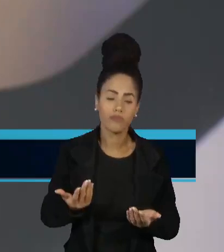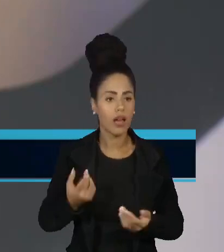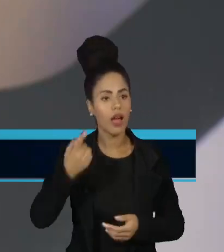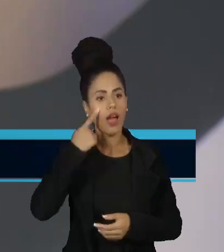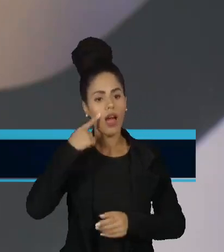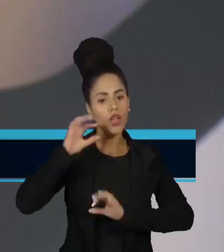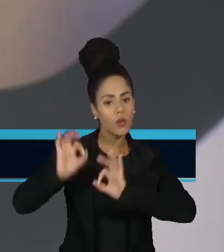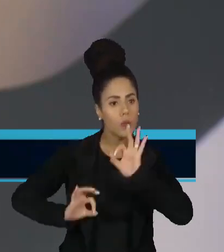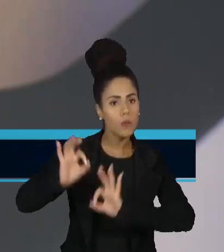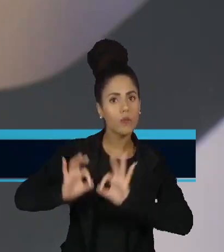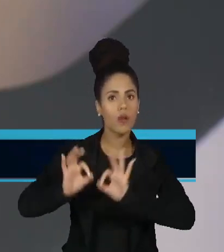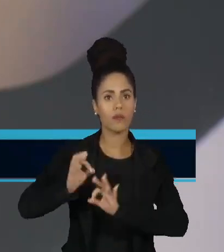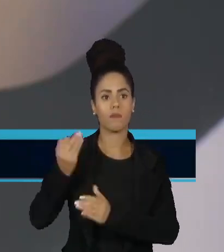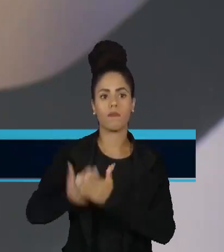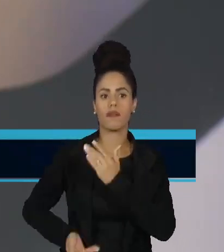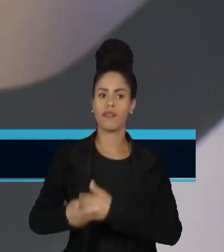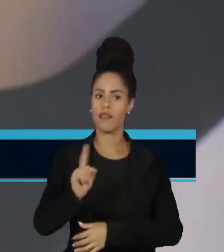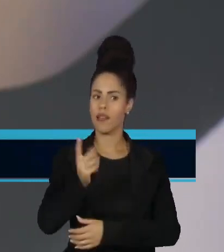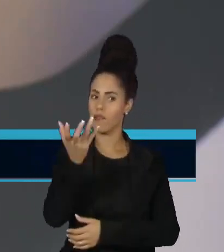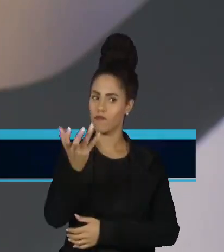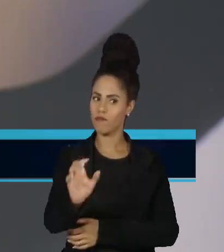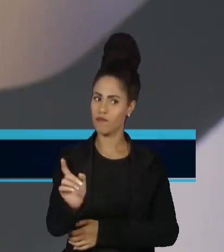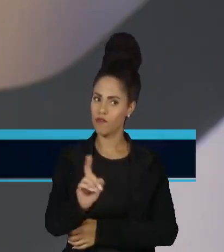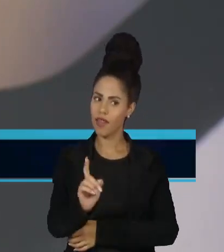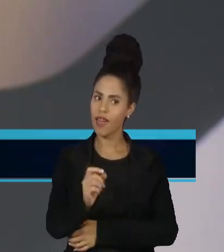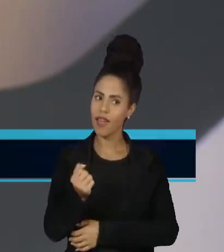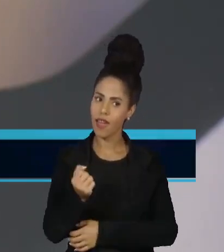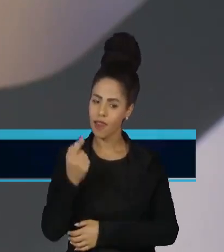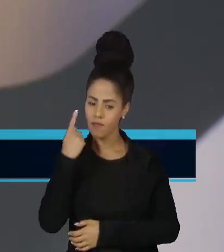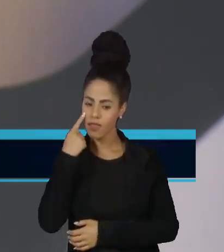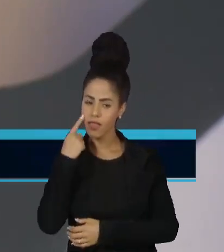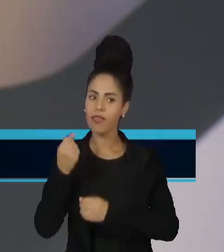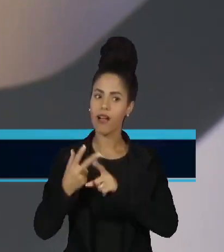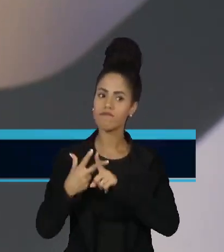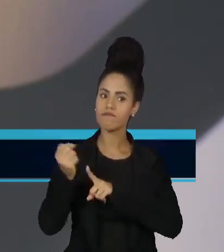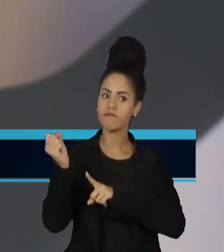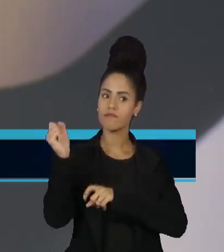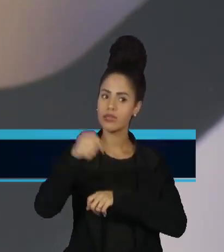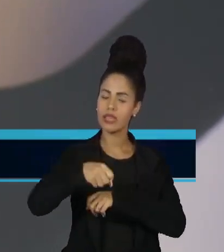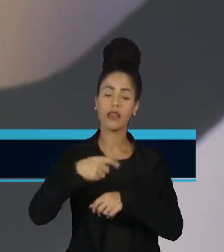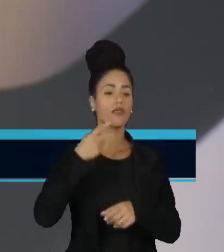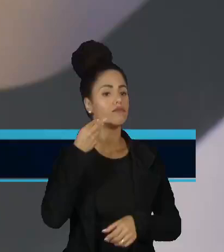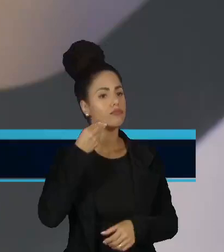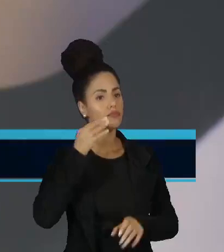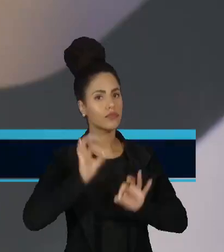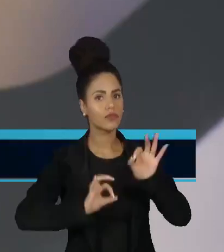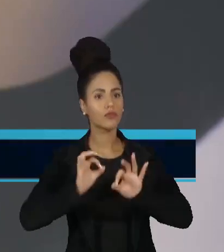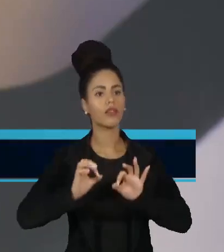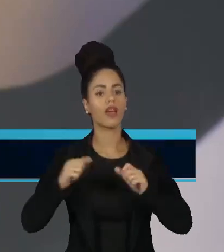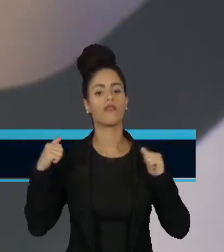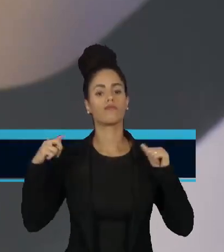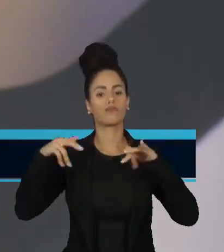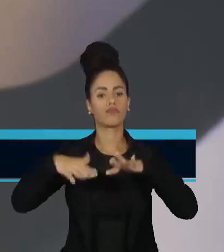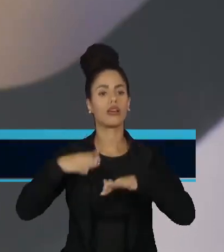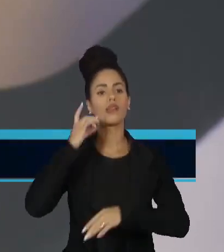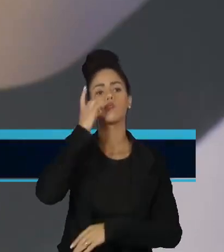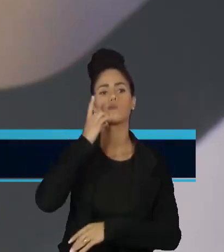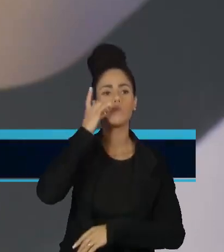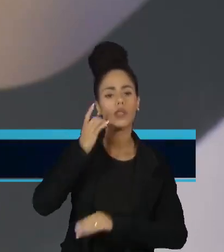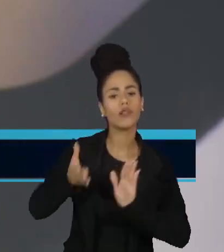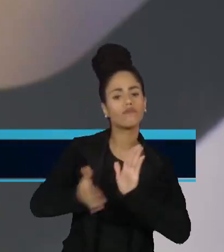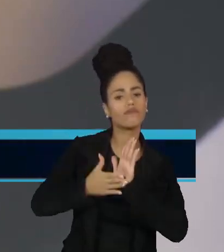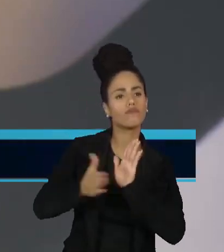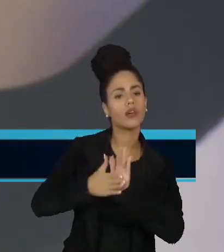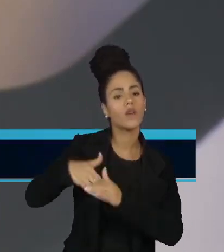tanto em projetos para perder. Quando ele faz toda essa regimentação de deputados e se empenha num